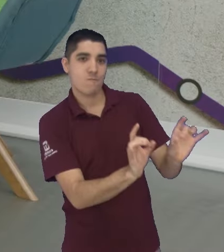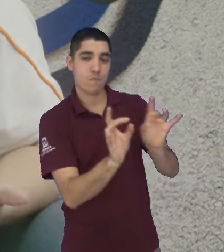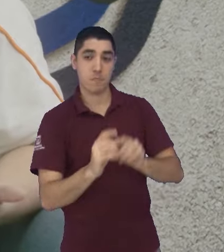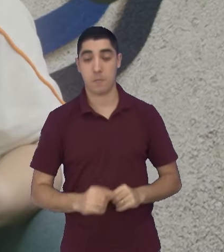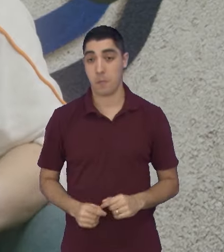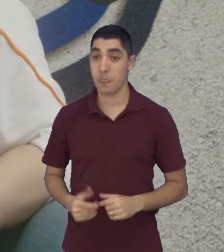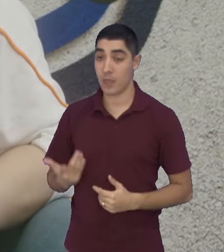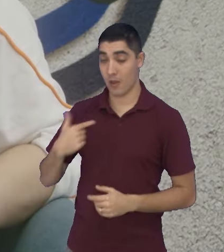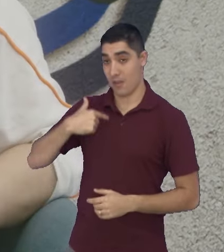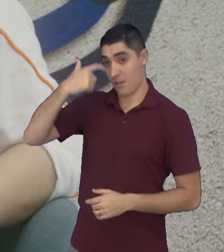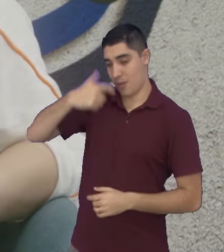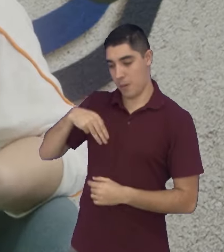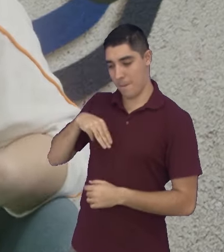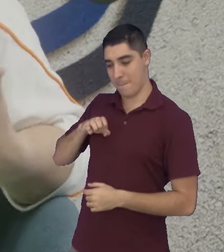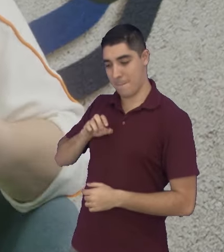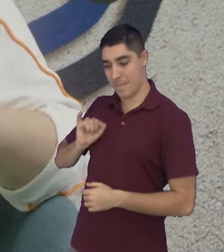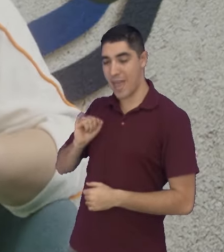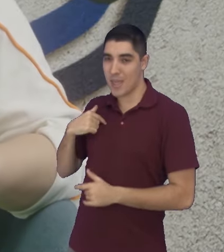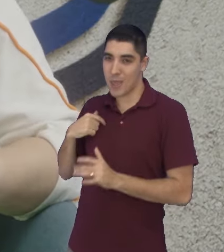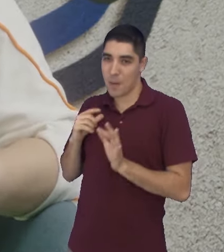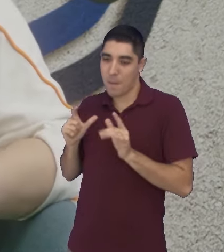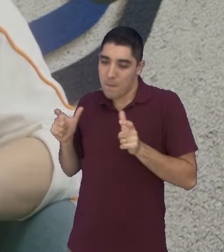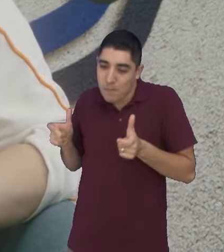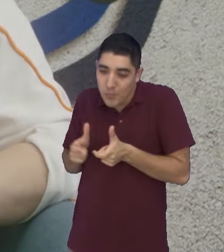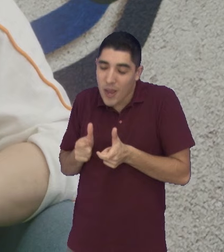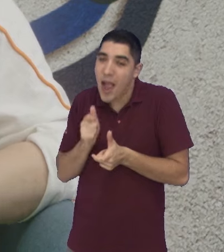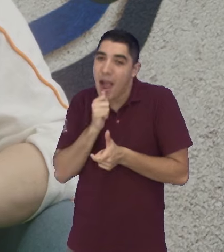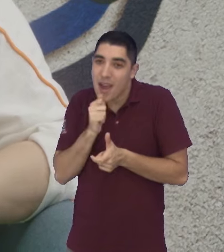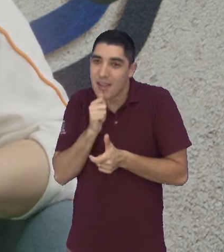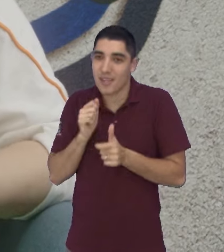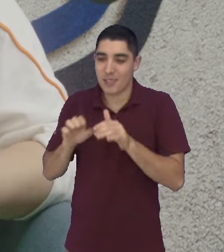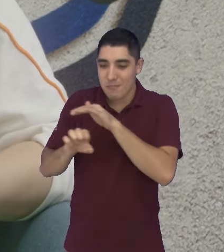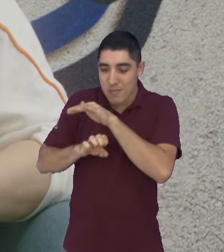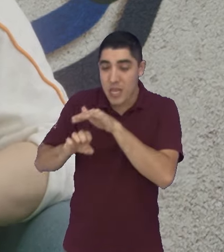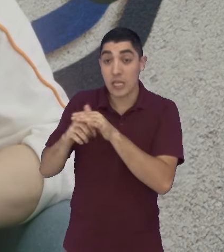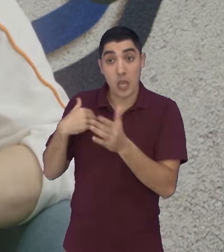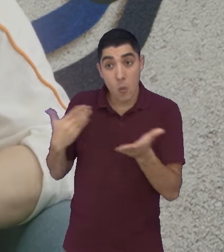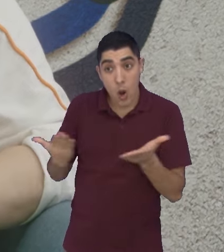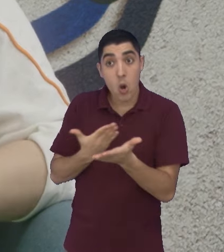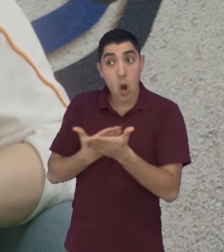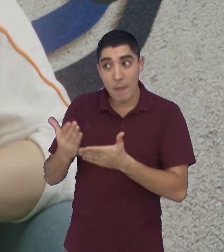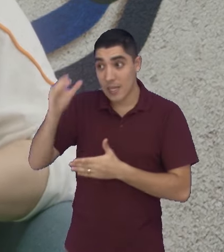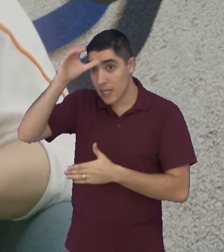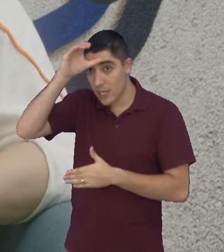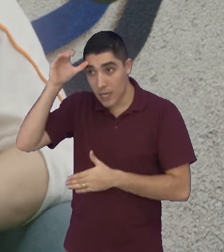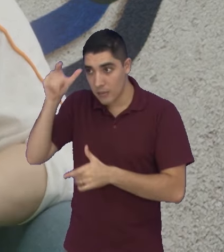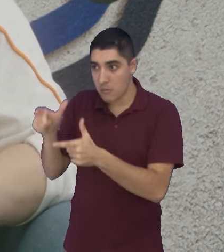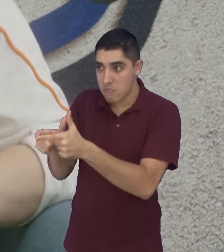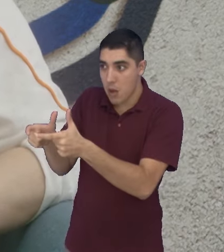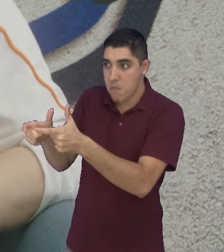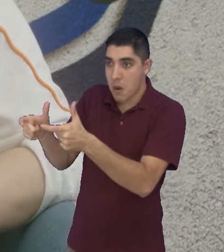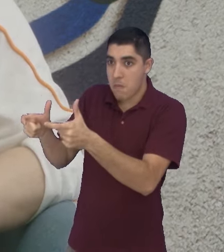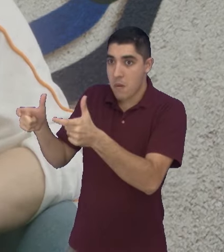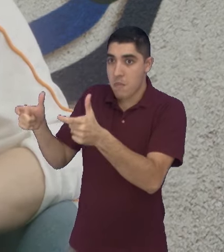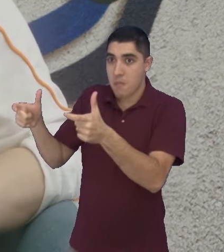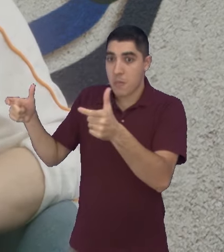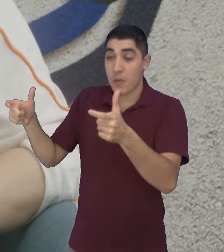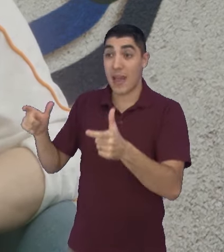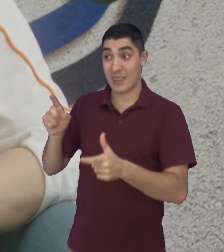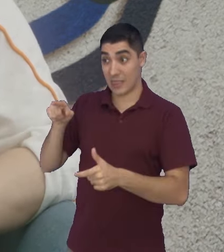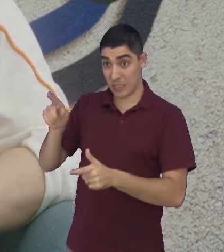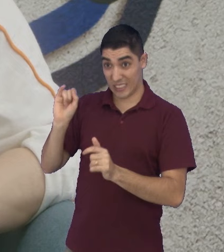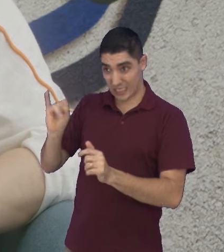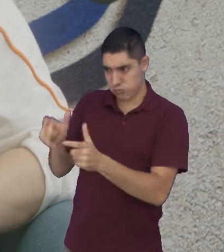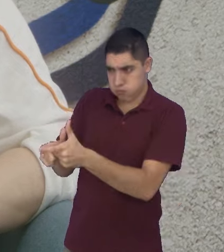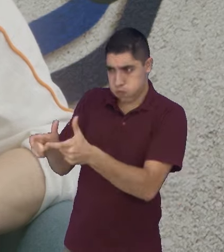microempreendedora, né? A gente tem que começar aos poucos, então, eu estou começando a aumentar os clientes, depois os clientes agora compraram o maquinário, né?